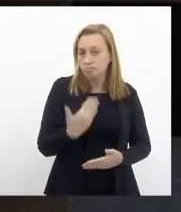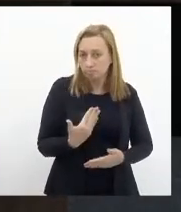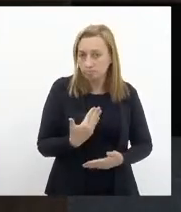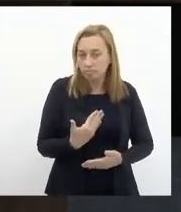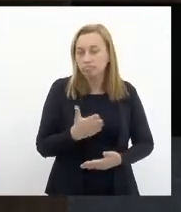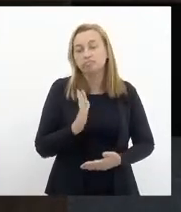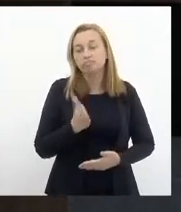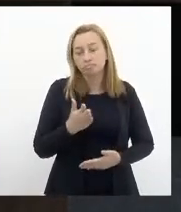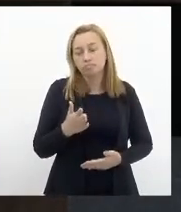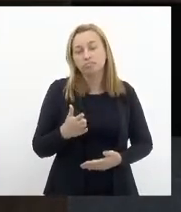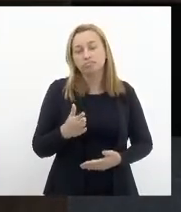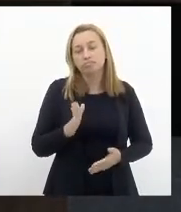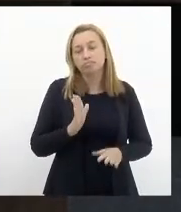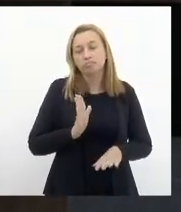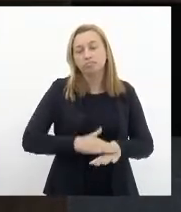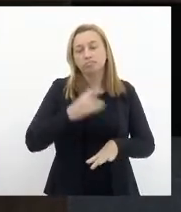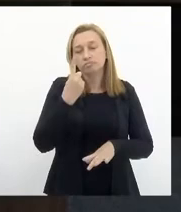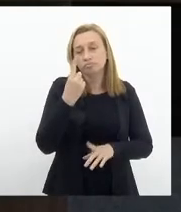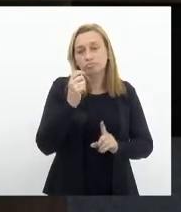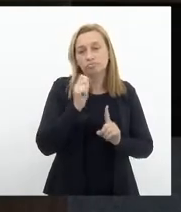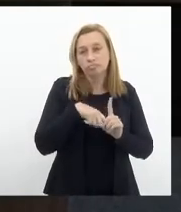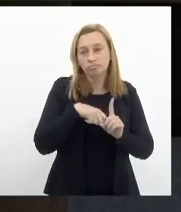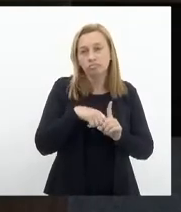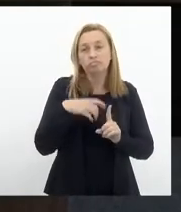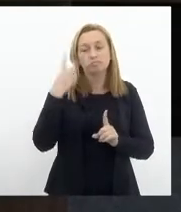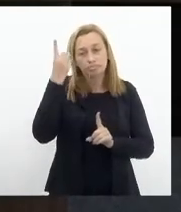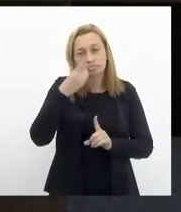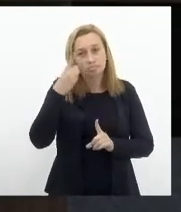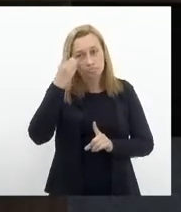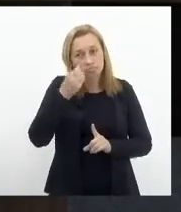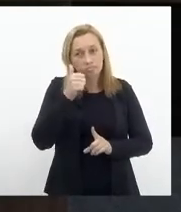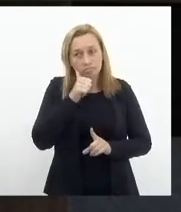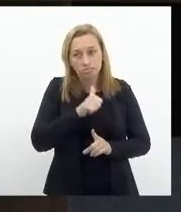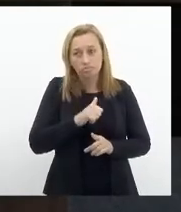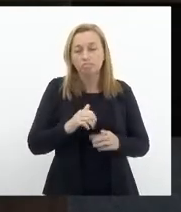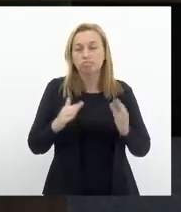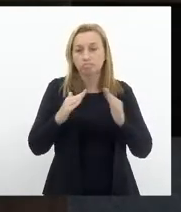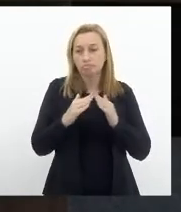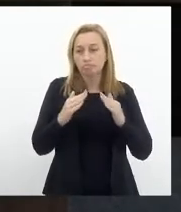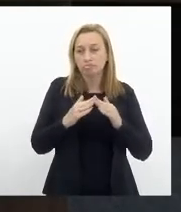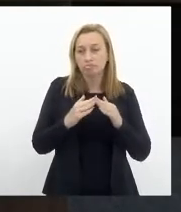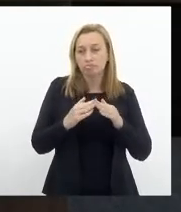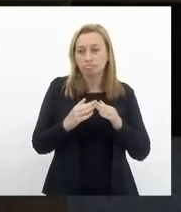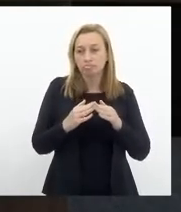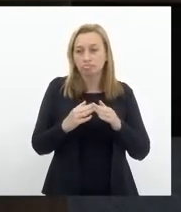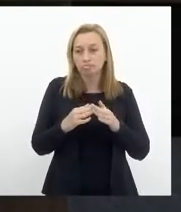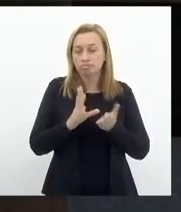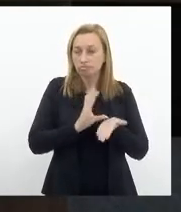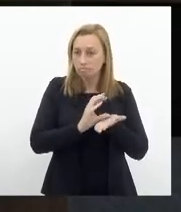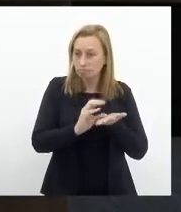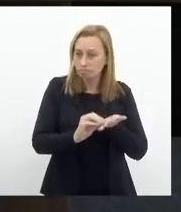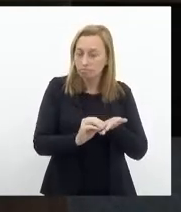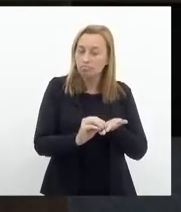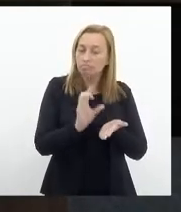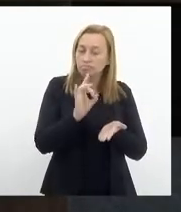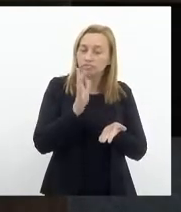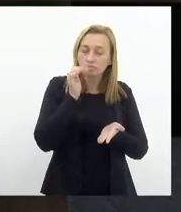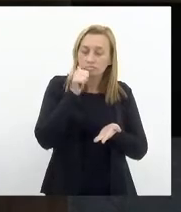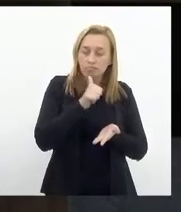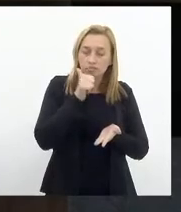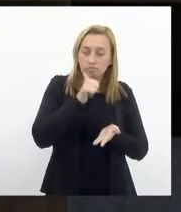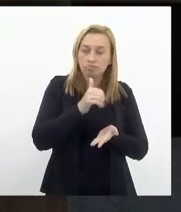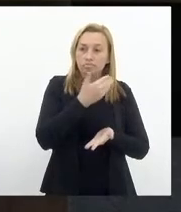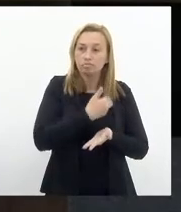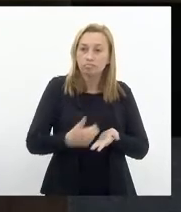que já tem mais de um mês das deputadas da casa para levar uma pauta feminina para o